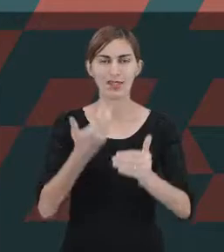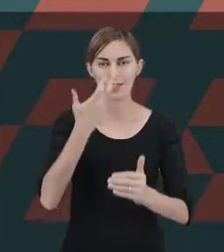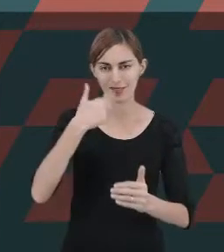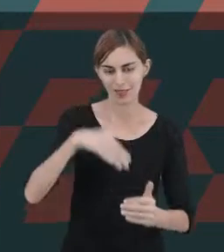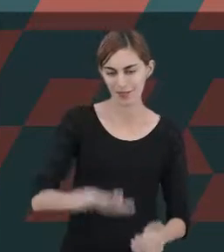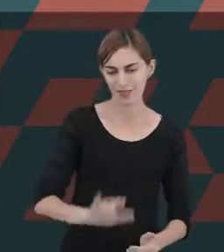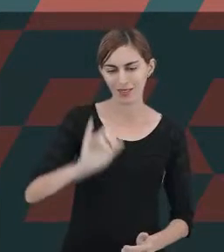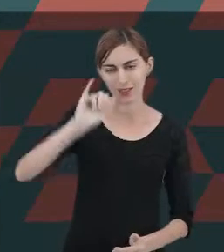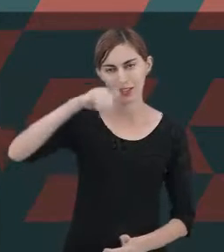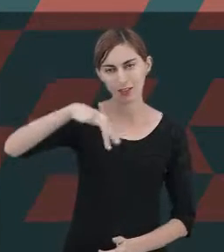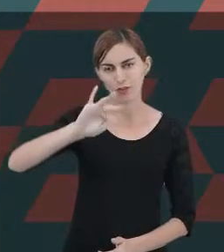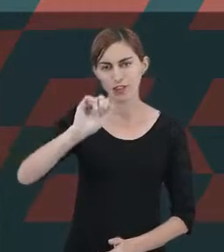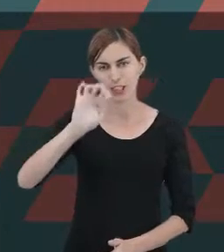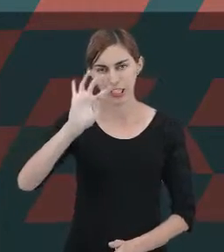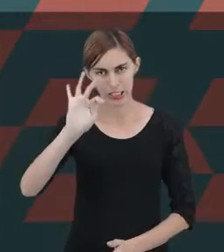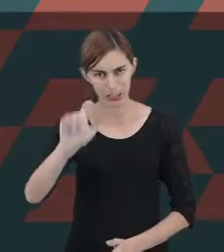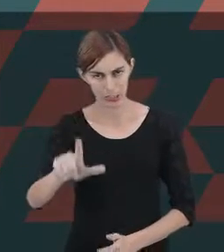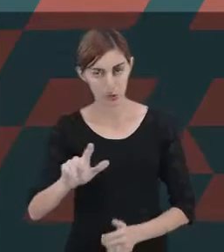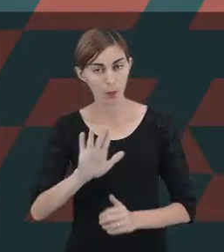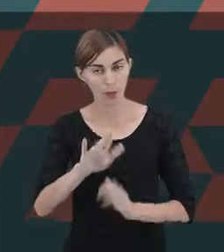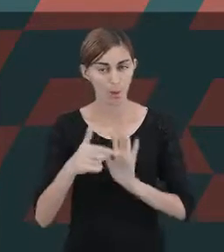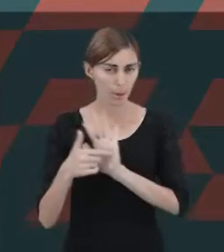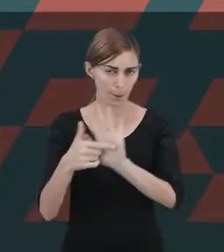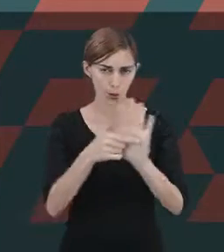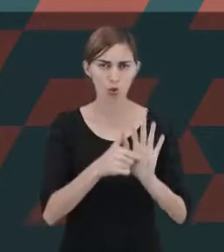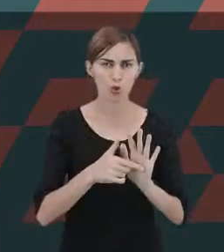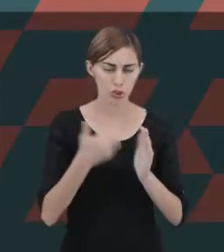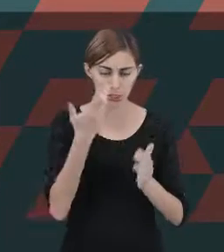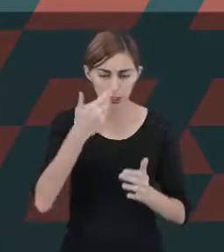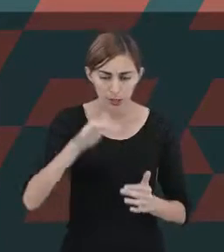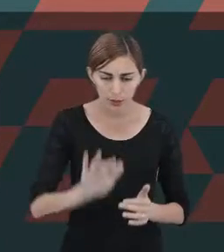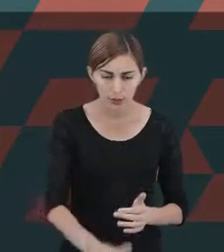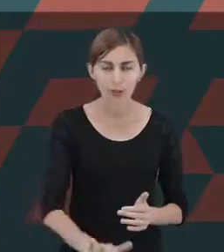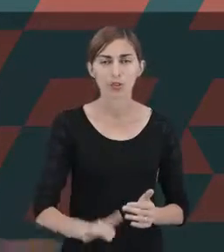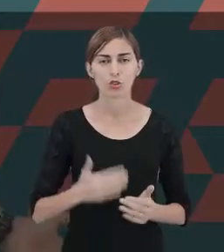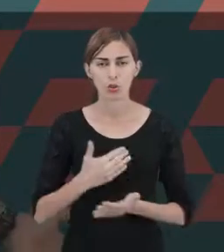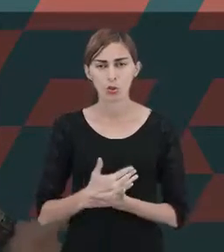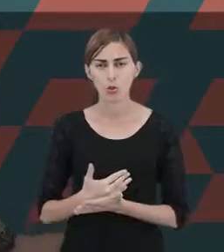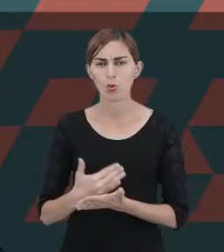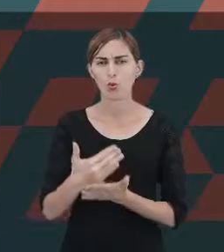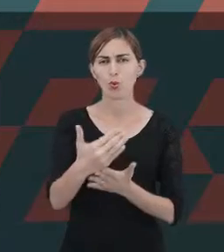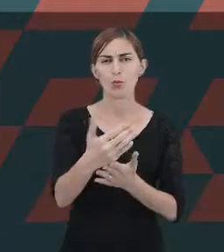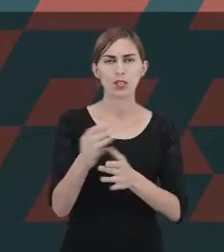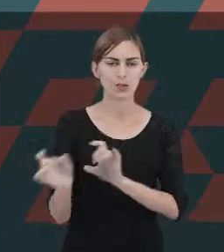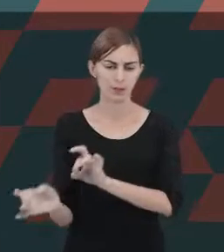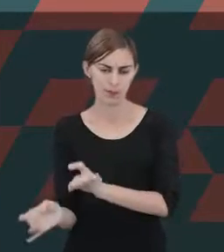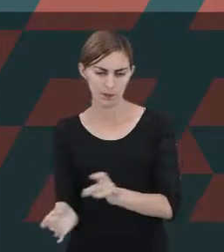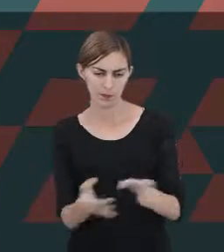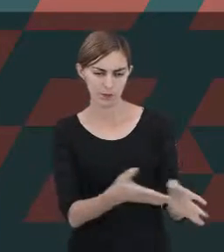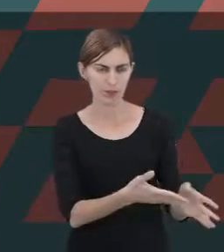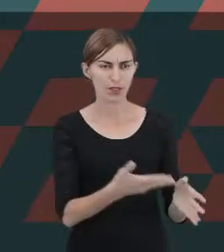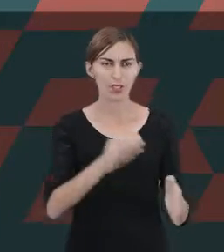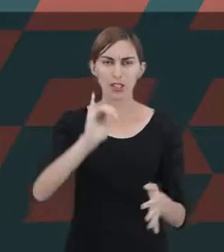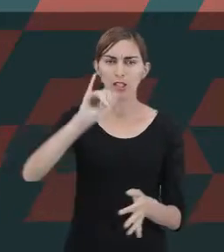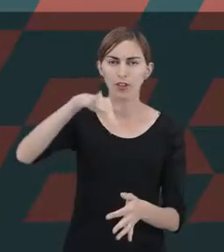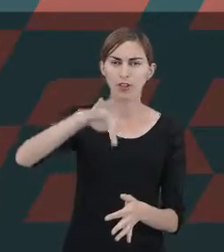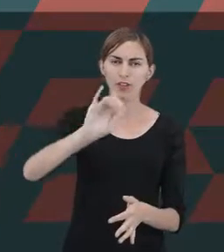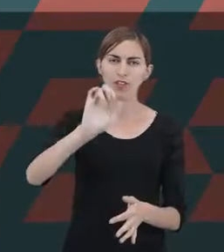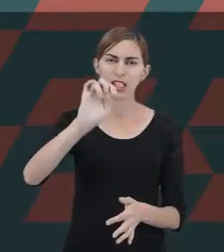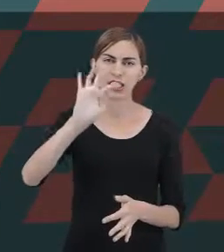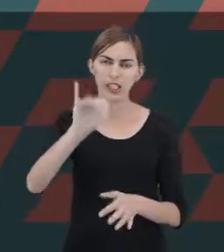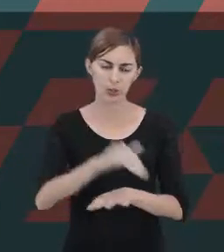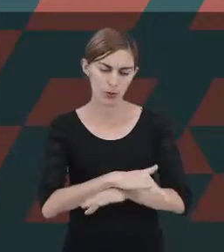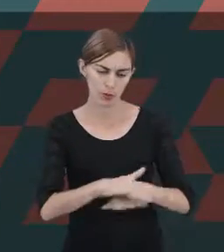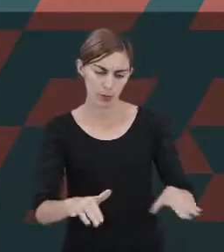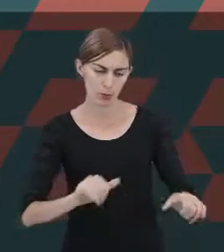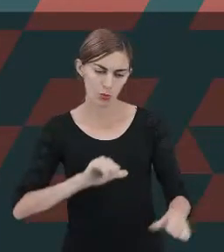apresenta que é nesse momento que a criança começa a abandonar as práticas infantis e a estruturar